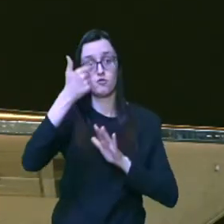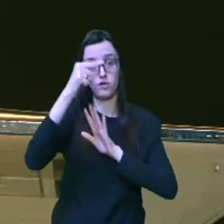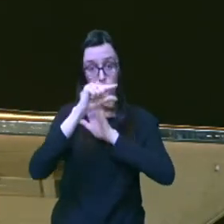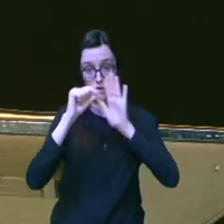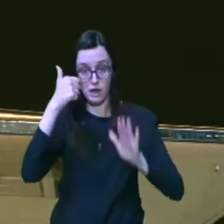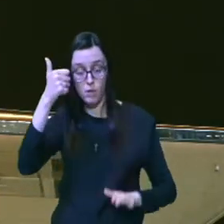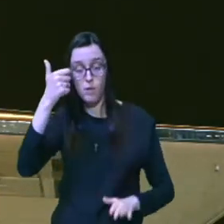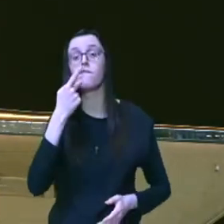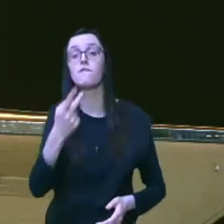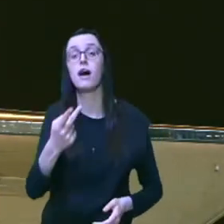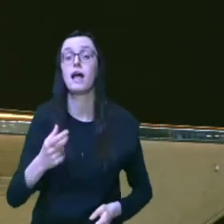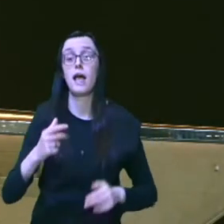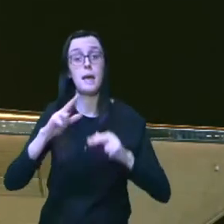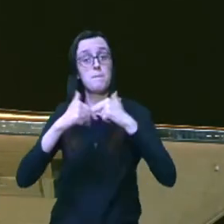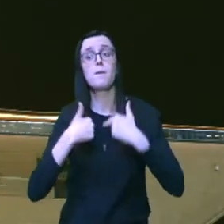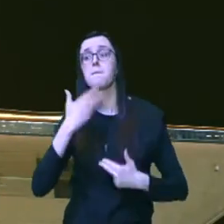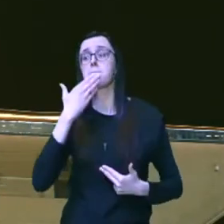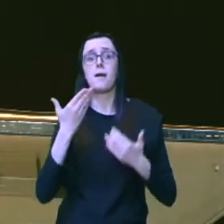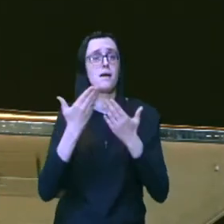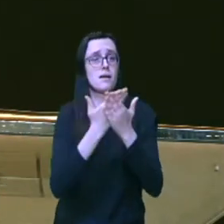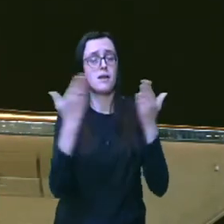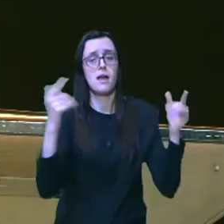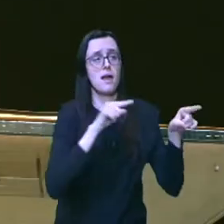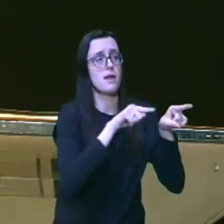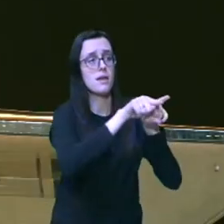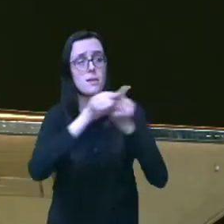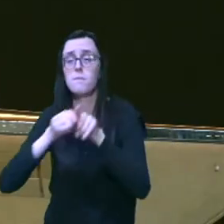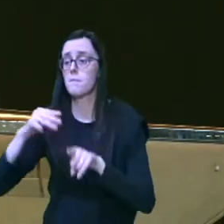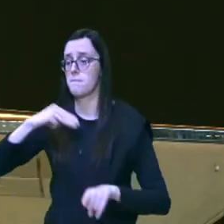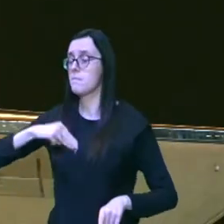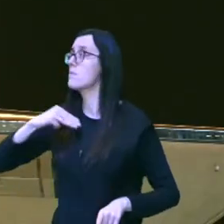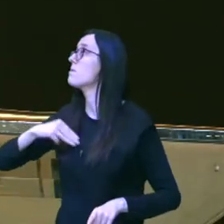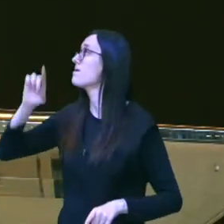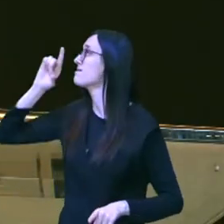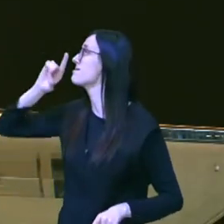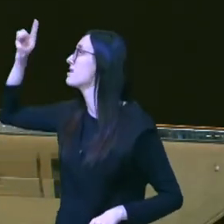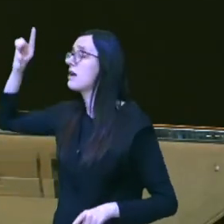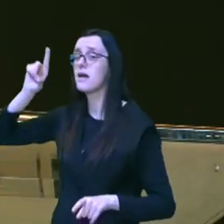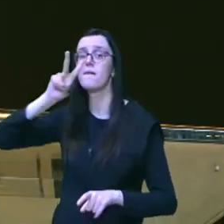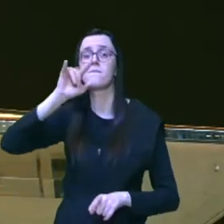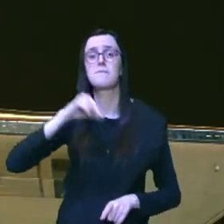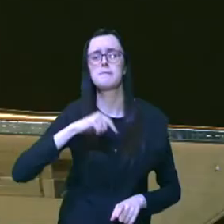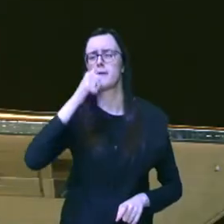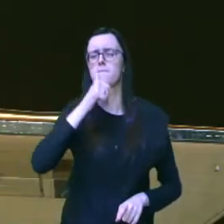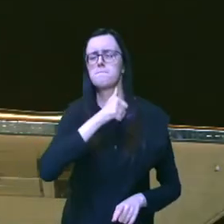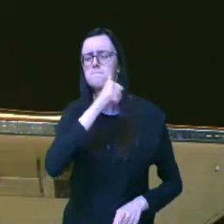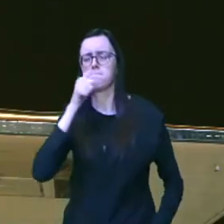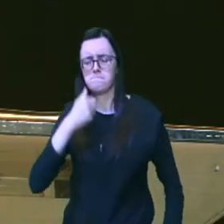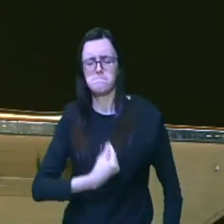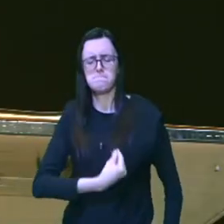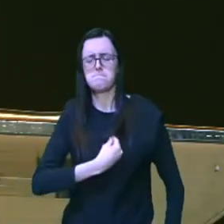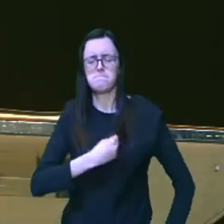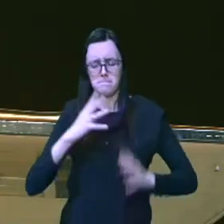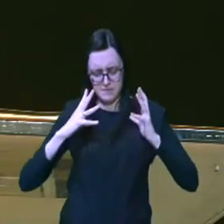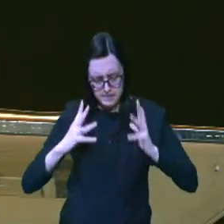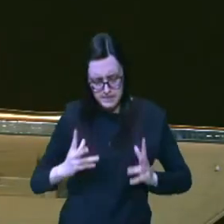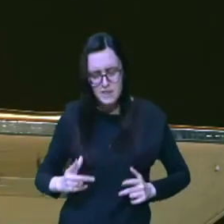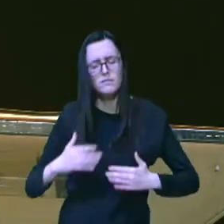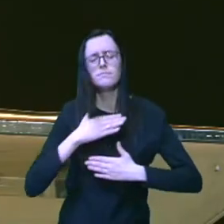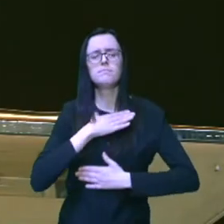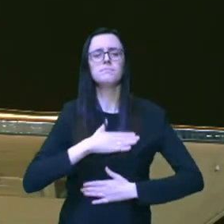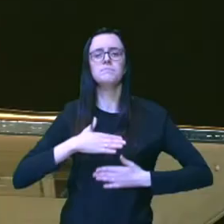portanto rogo irmãos pelas misericórdias de Deus que se ofereçam em sacrifício vivo santo e